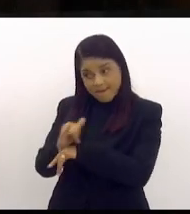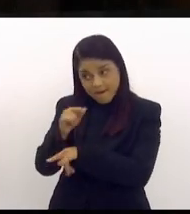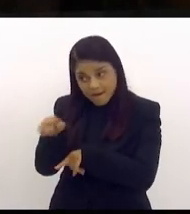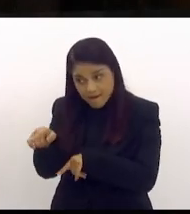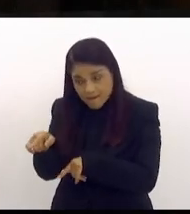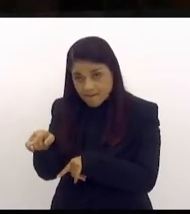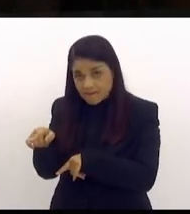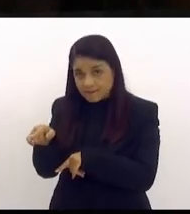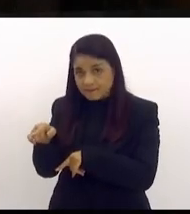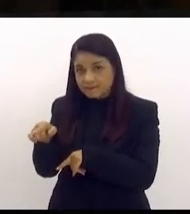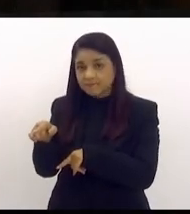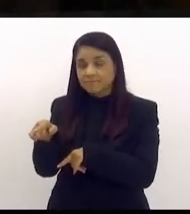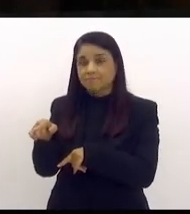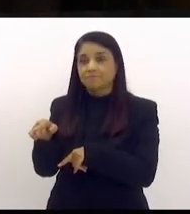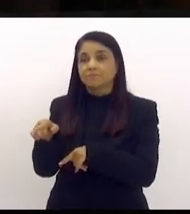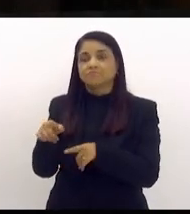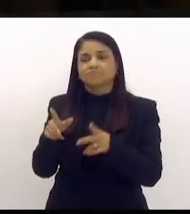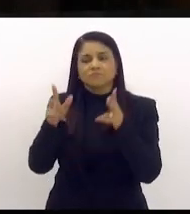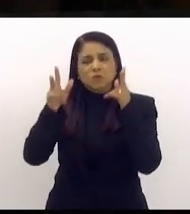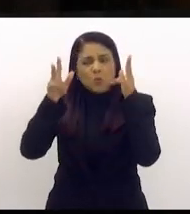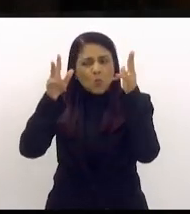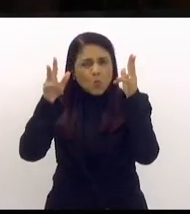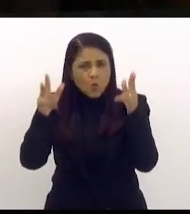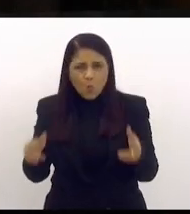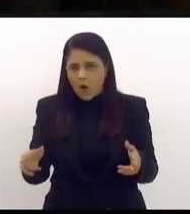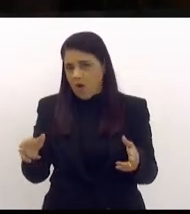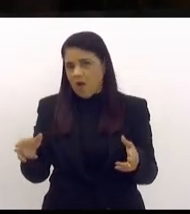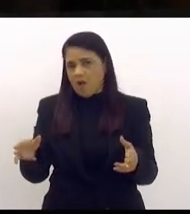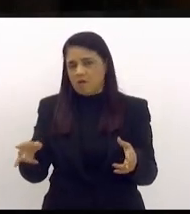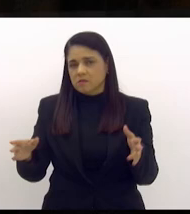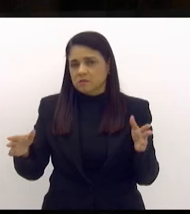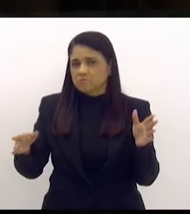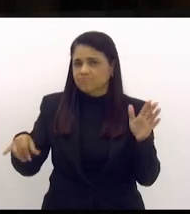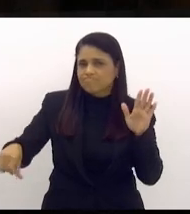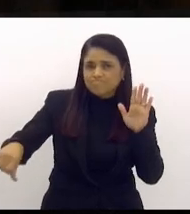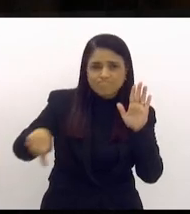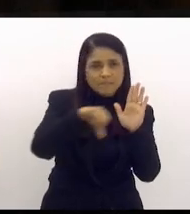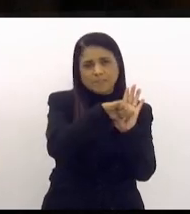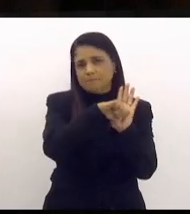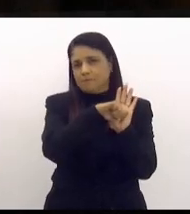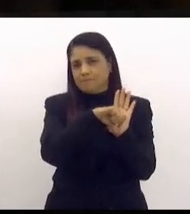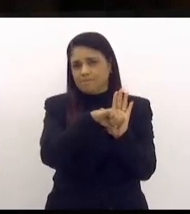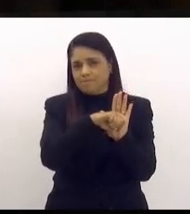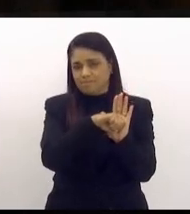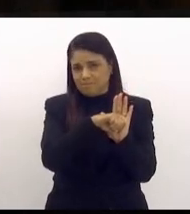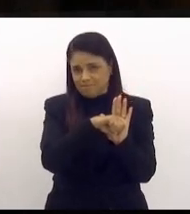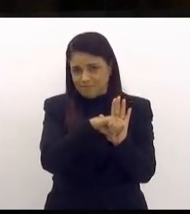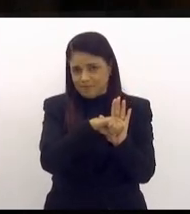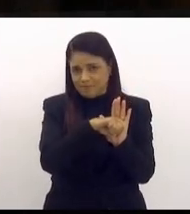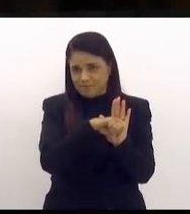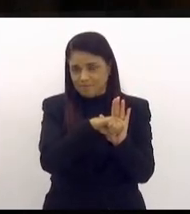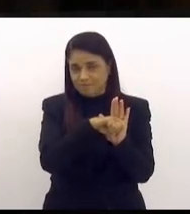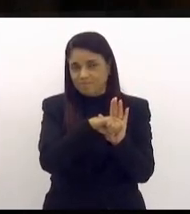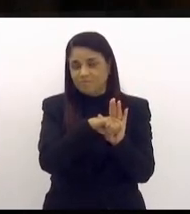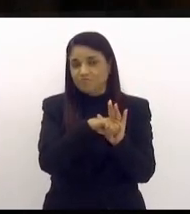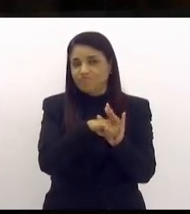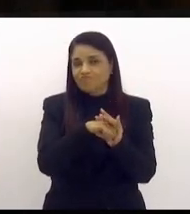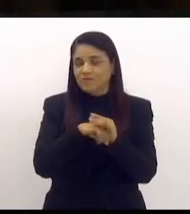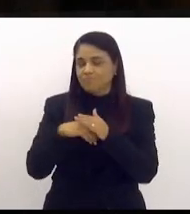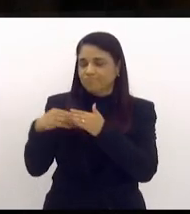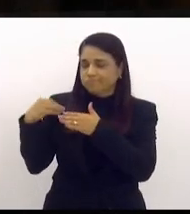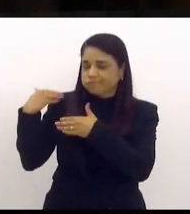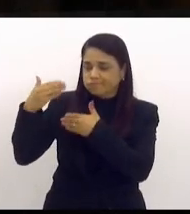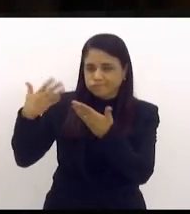são faces da mesma moeda. E de lá para cá, a